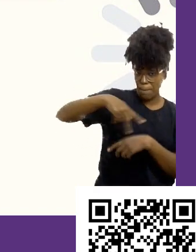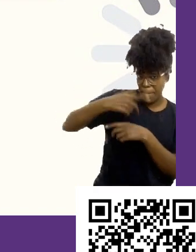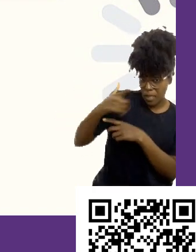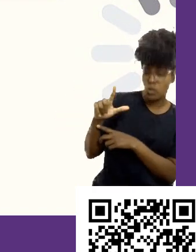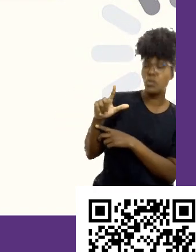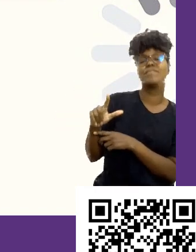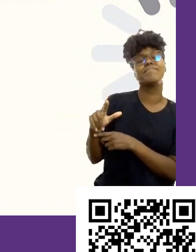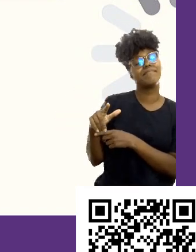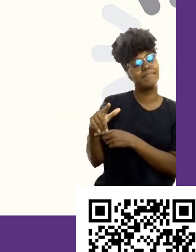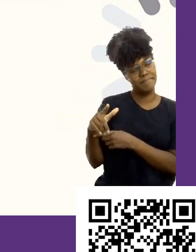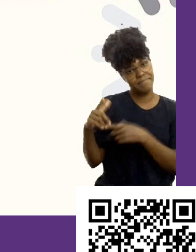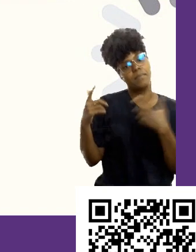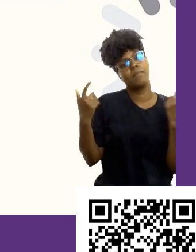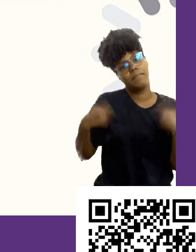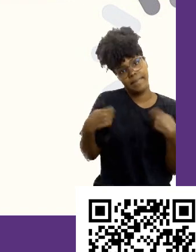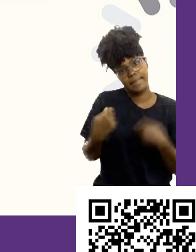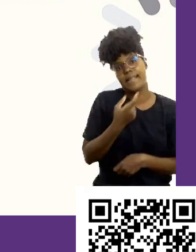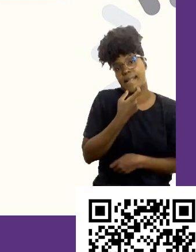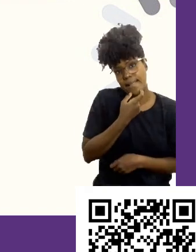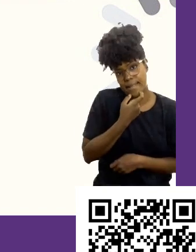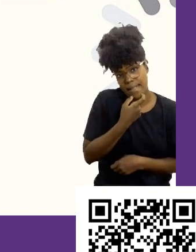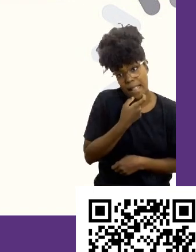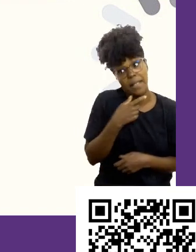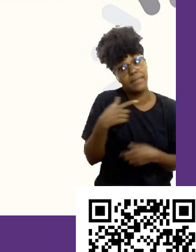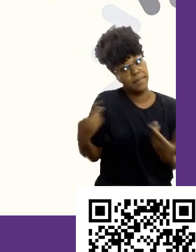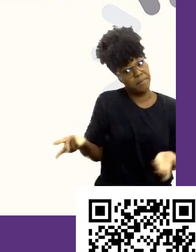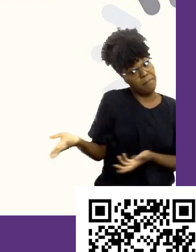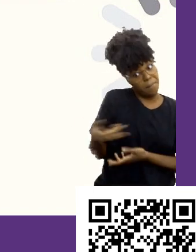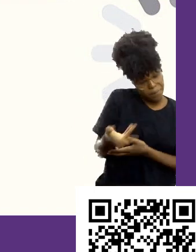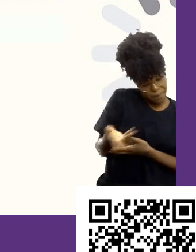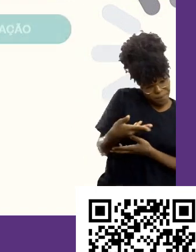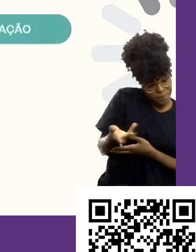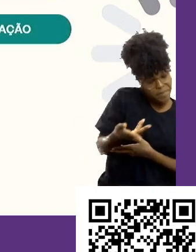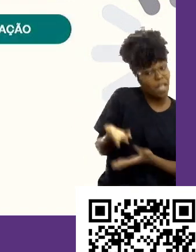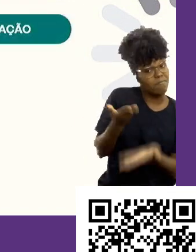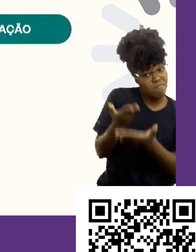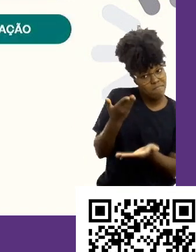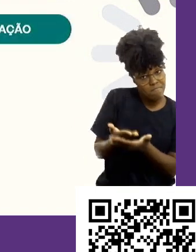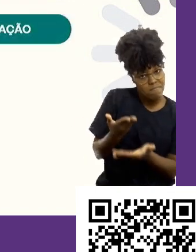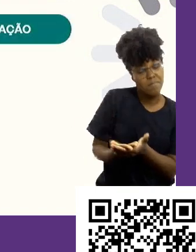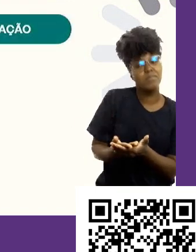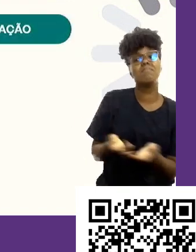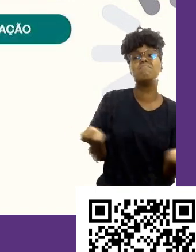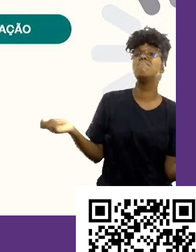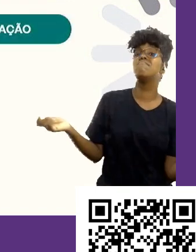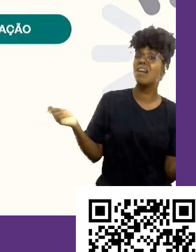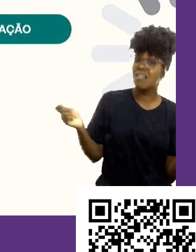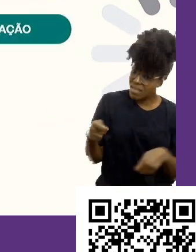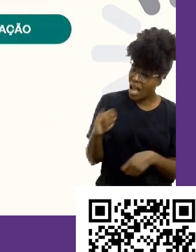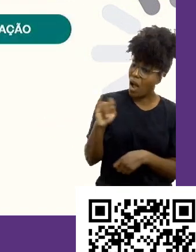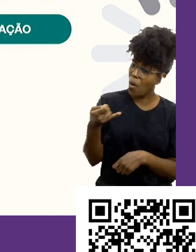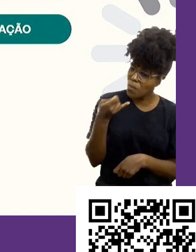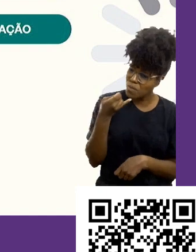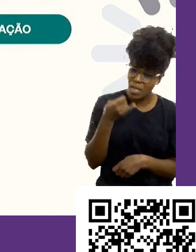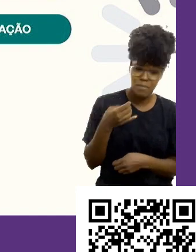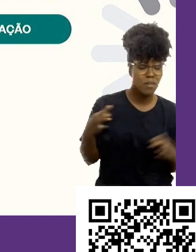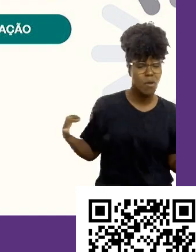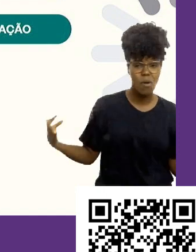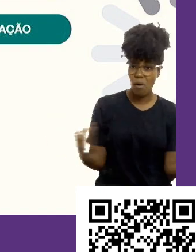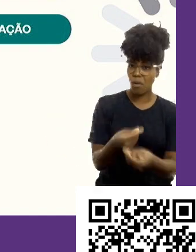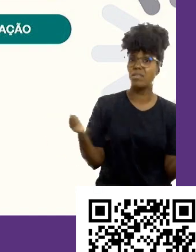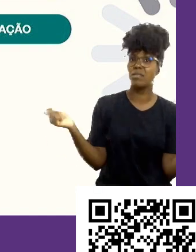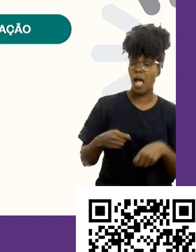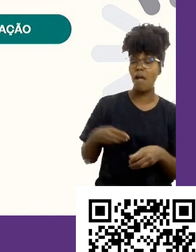falar inglês, obviamente. Tem que correr aí, correr atrás. Mas é uma possibilidade para todo mundo. Flexibilidade e